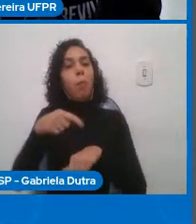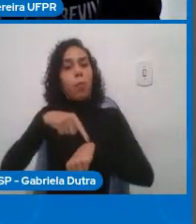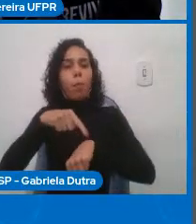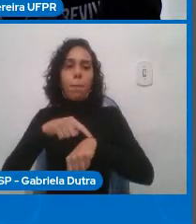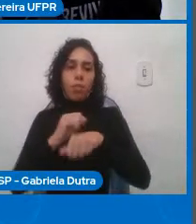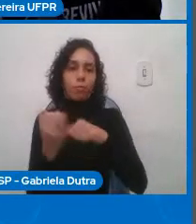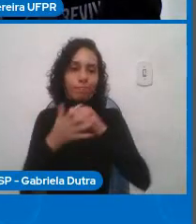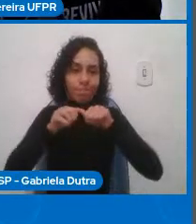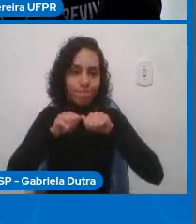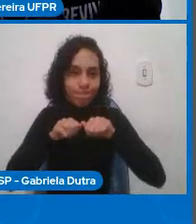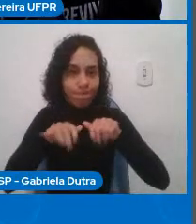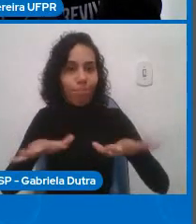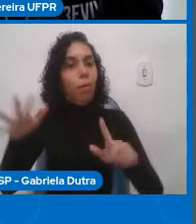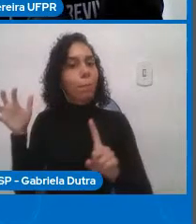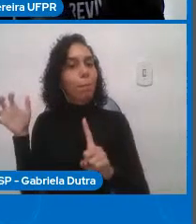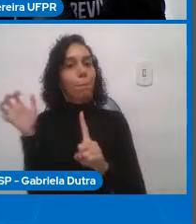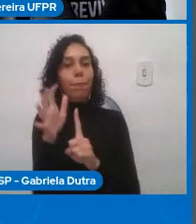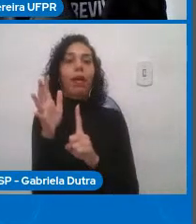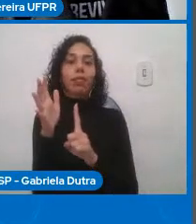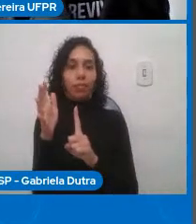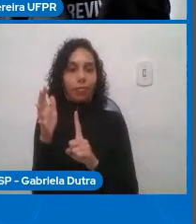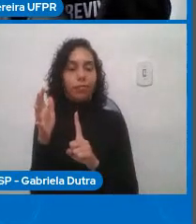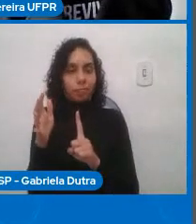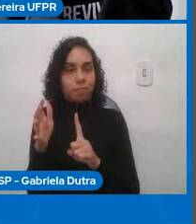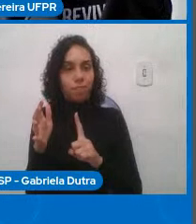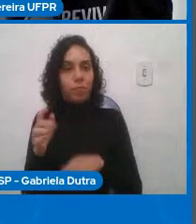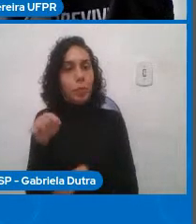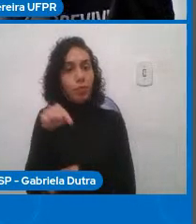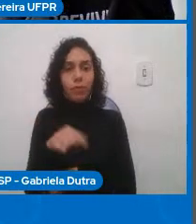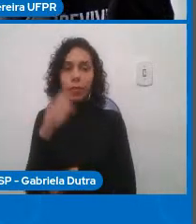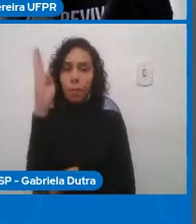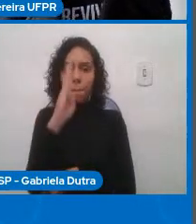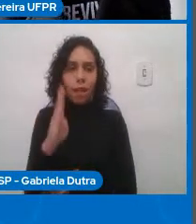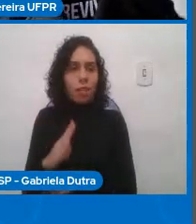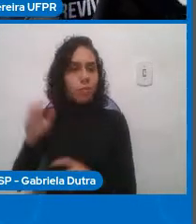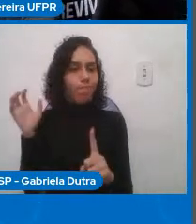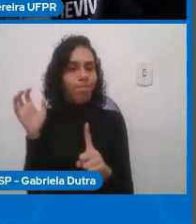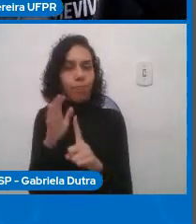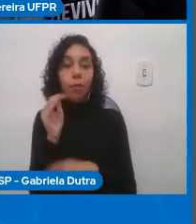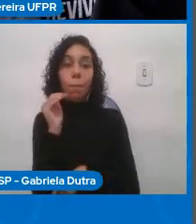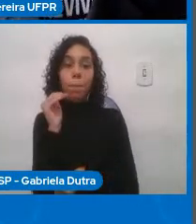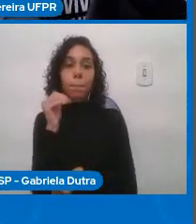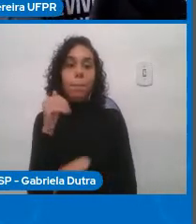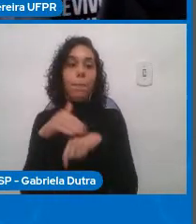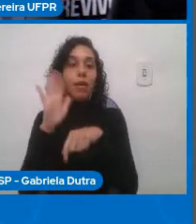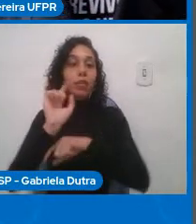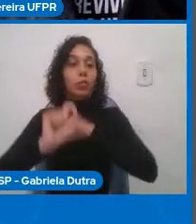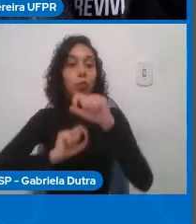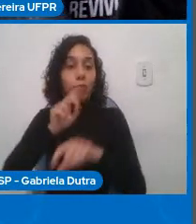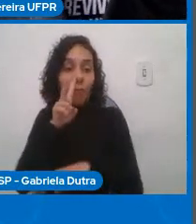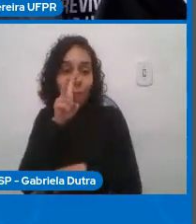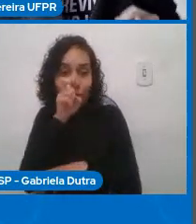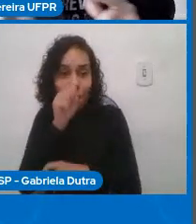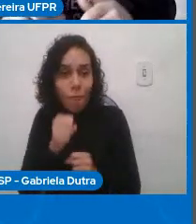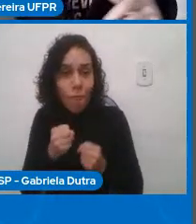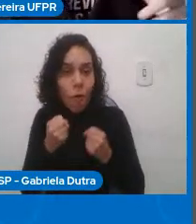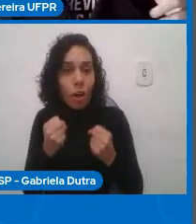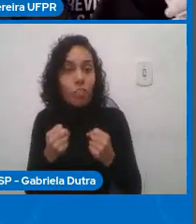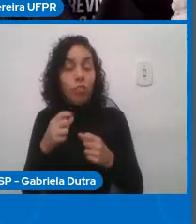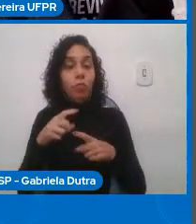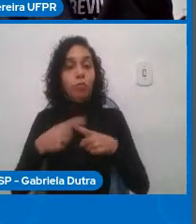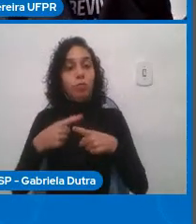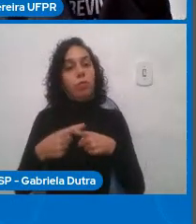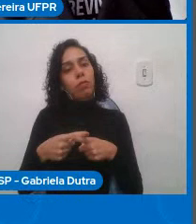Esse impacto, ele é ainda mais forte aqui no Brasil, porque nós temos algumas questões de